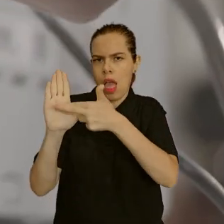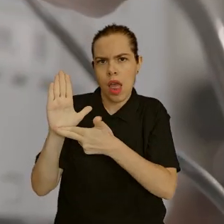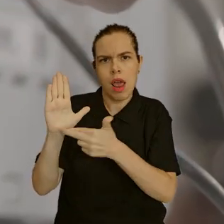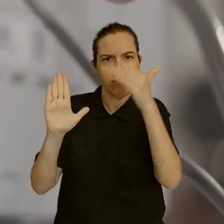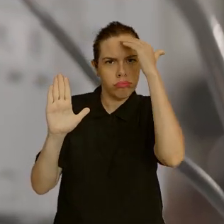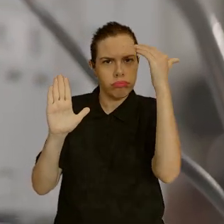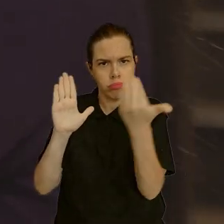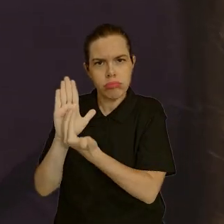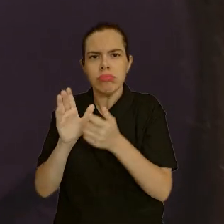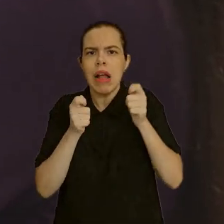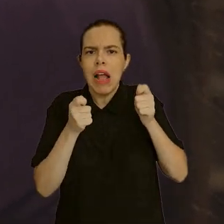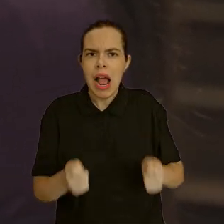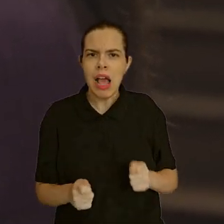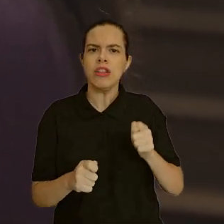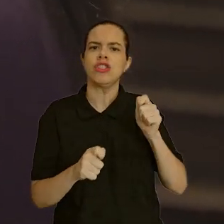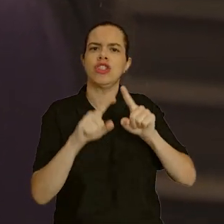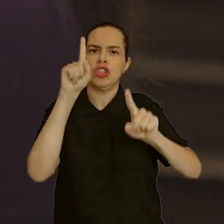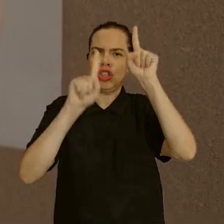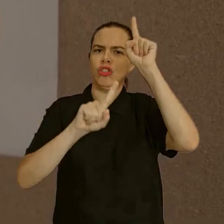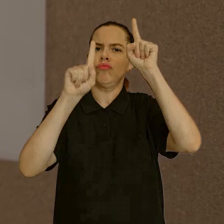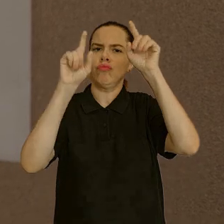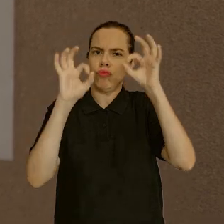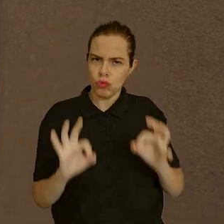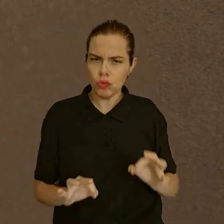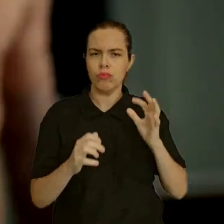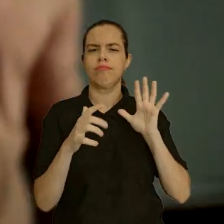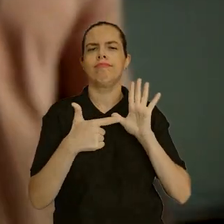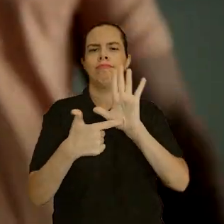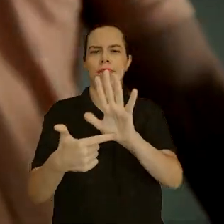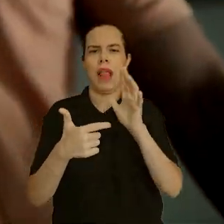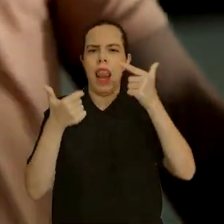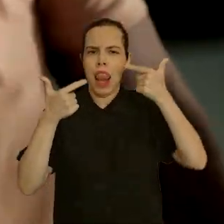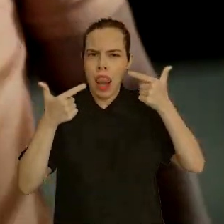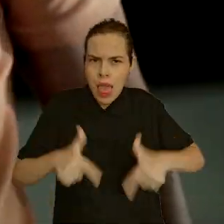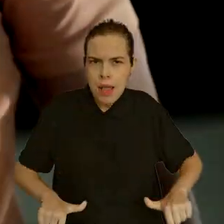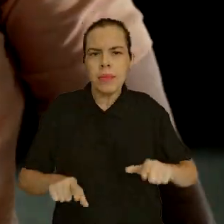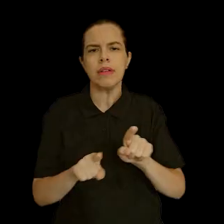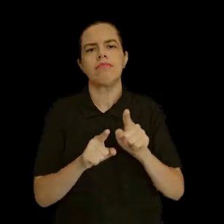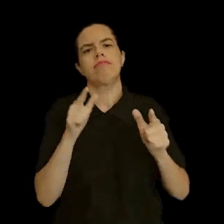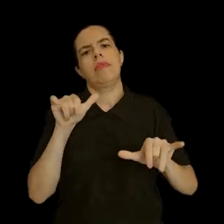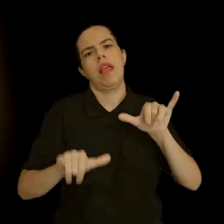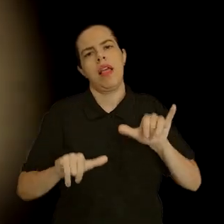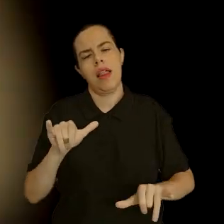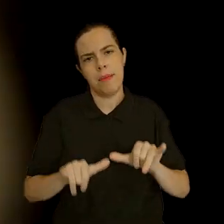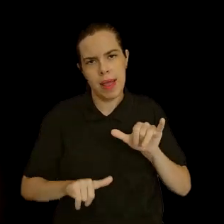normas para garantir uma disputa eleitoral justa, transparente e equilibrada.